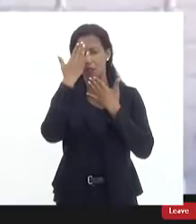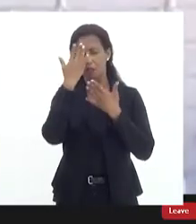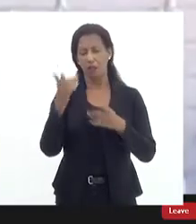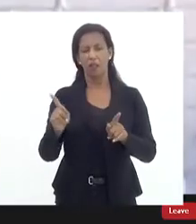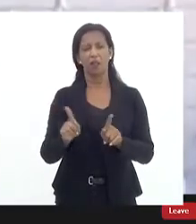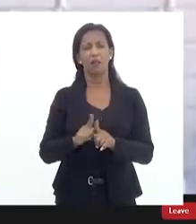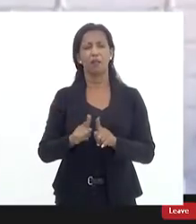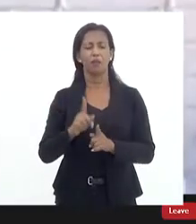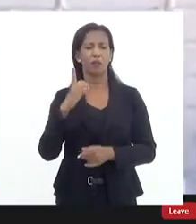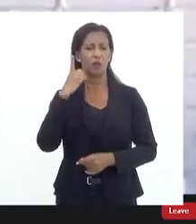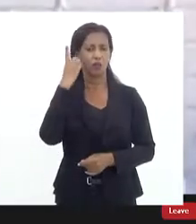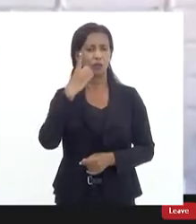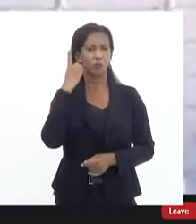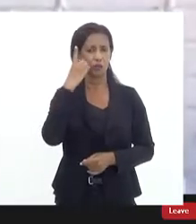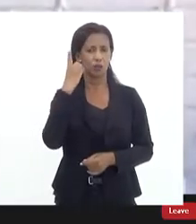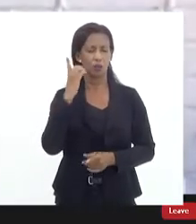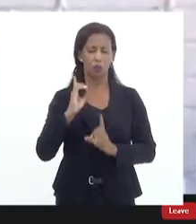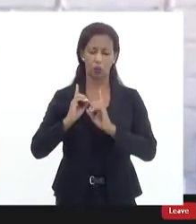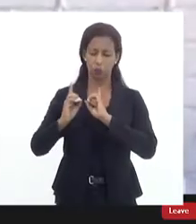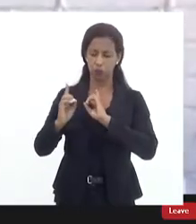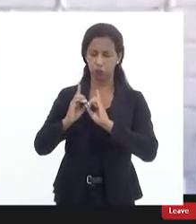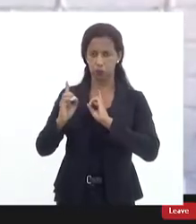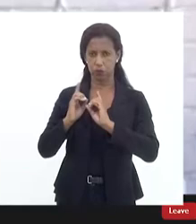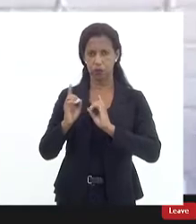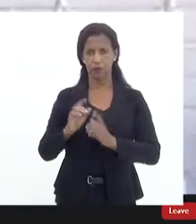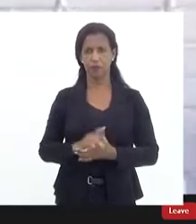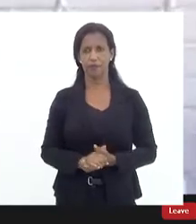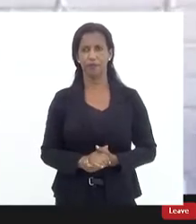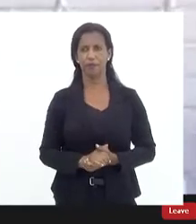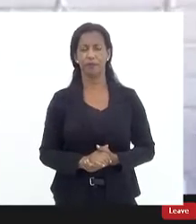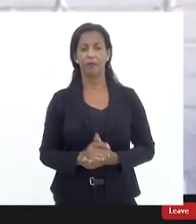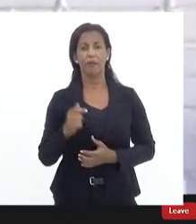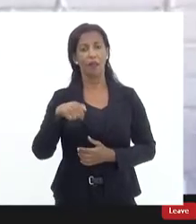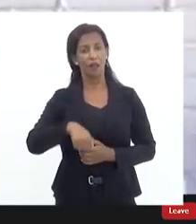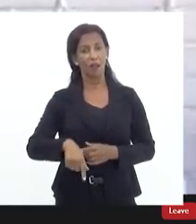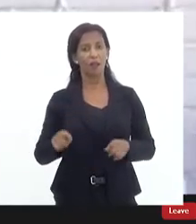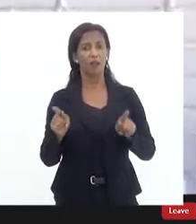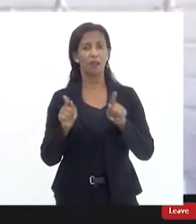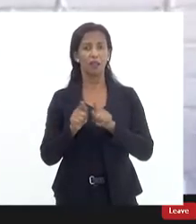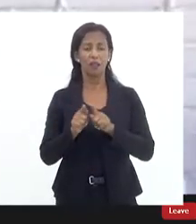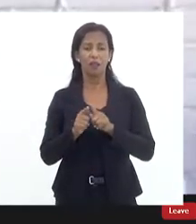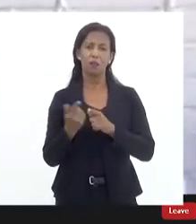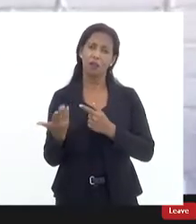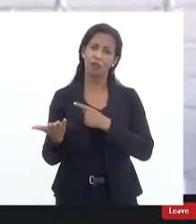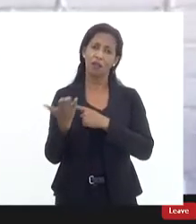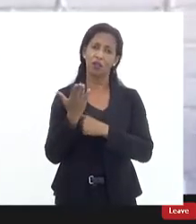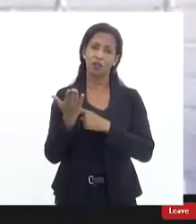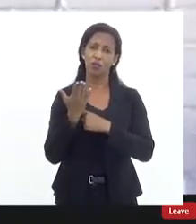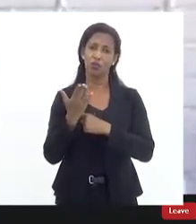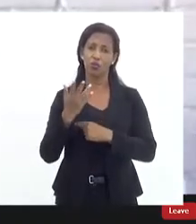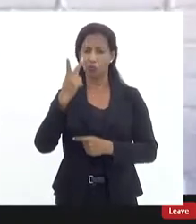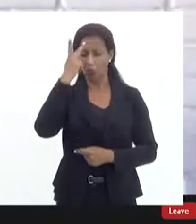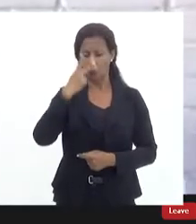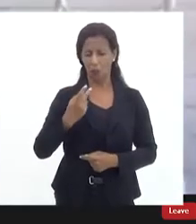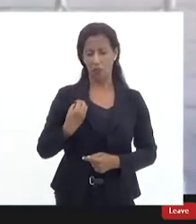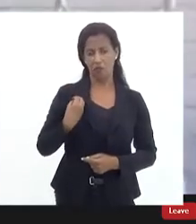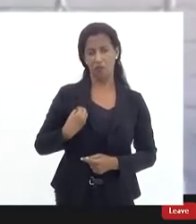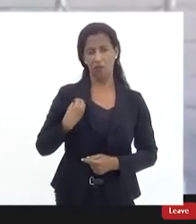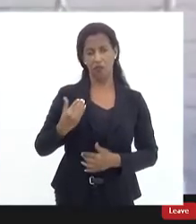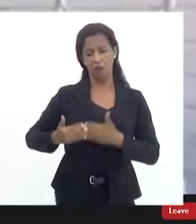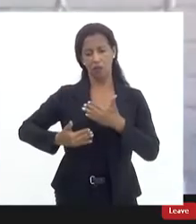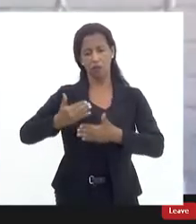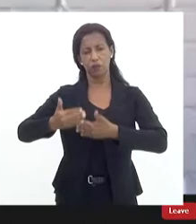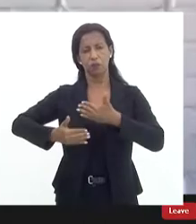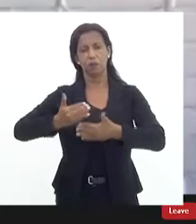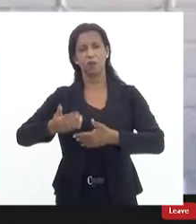também aos deputados pelo debate aqui também que trazem contribuições de suas próprias trajetórias mas